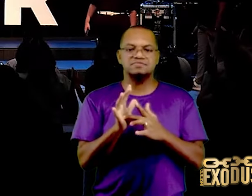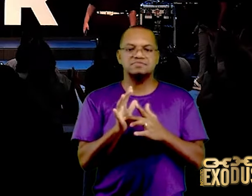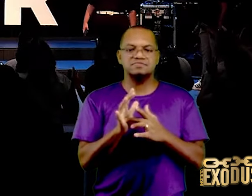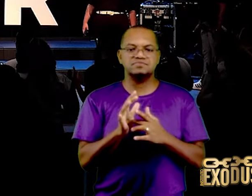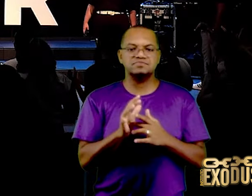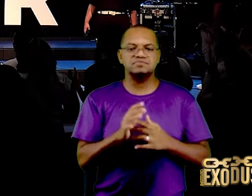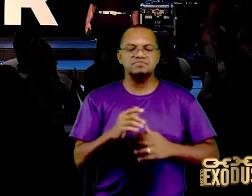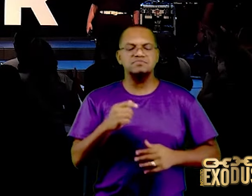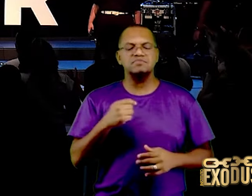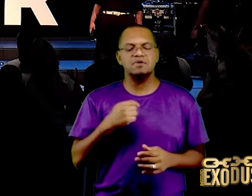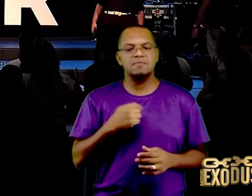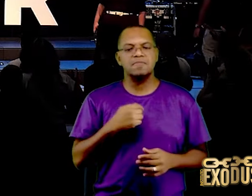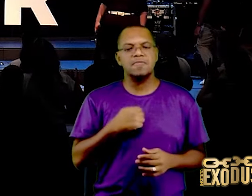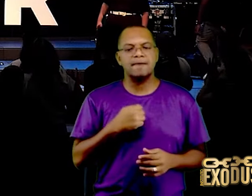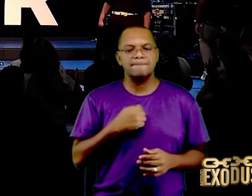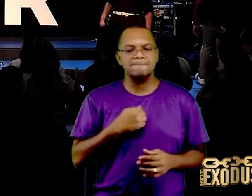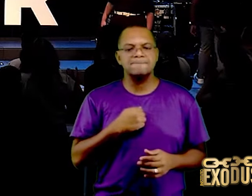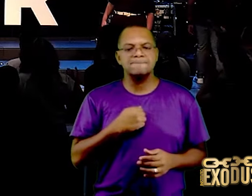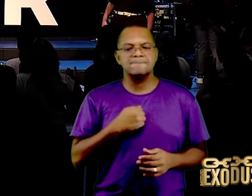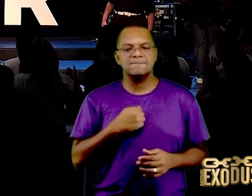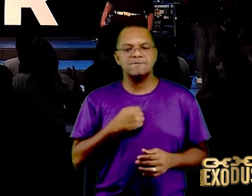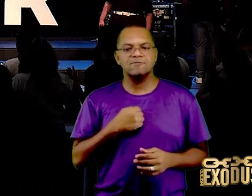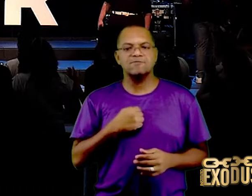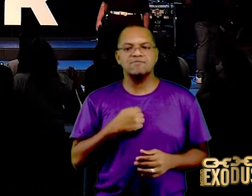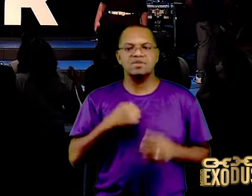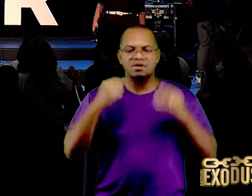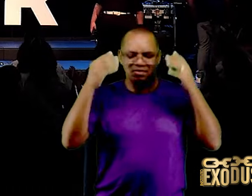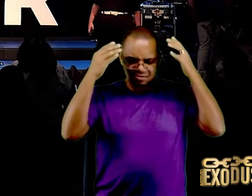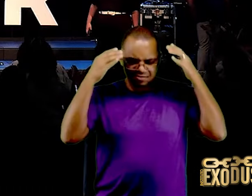coloco, a blindagem do Senhor,